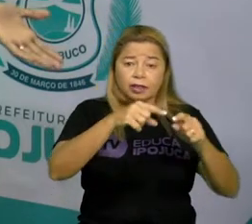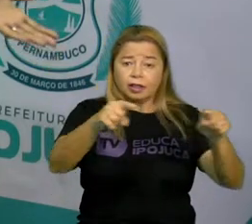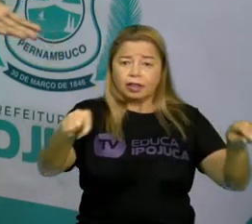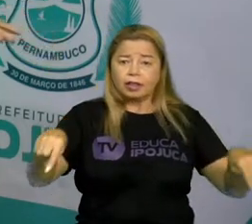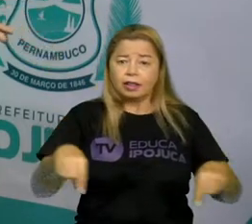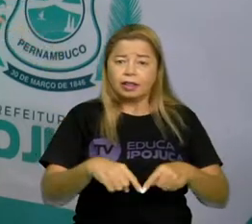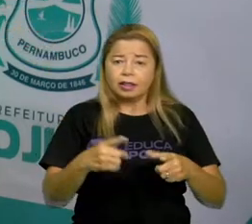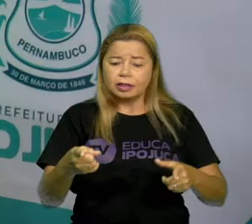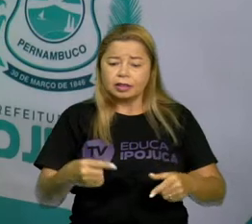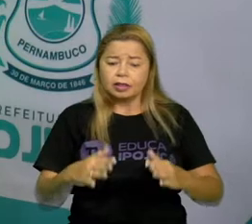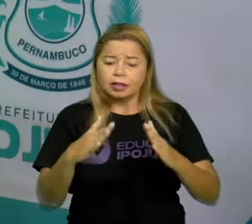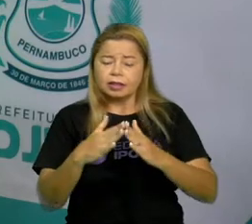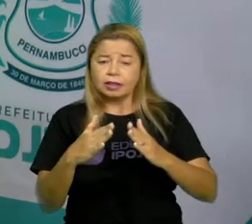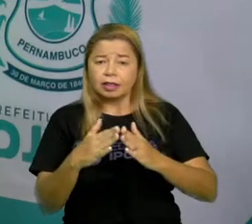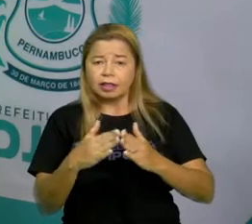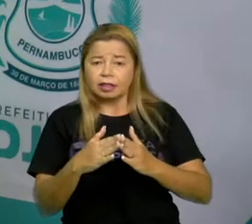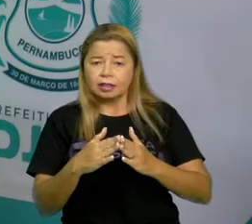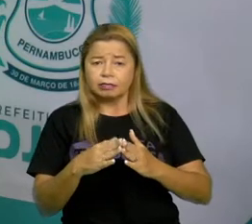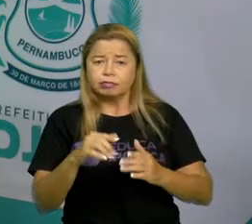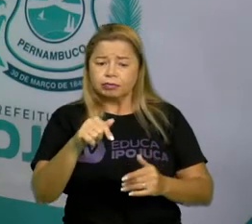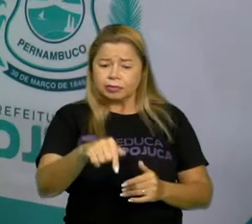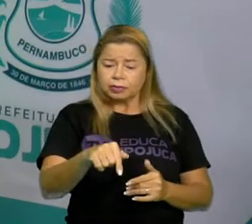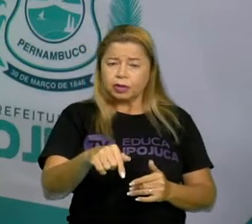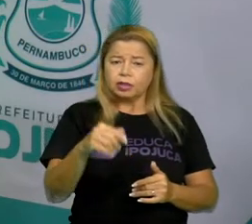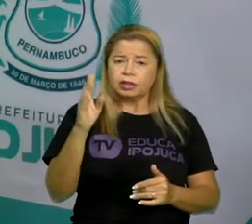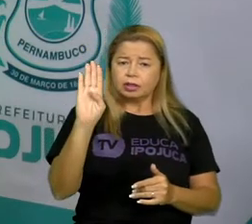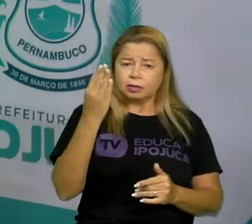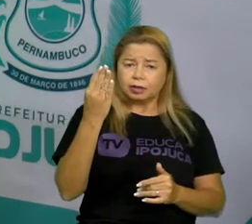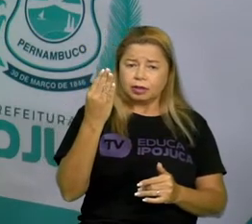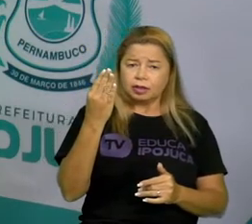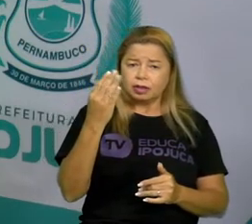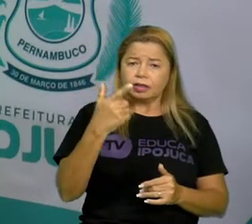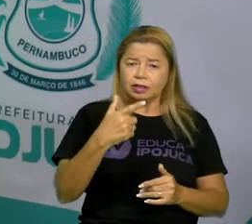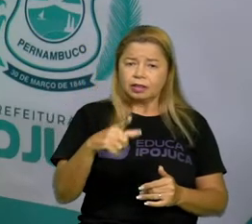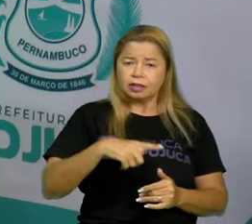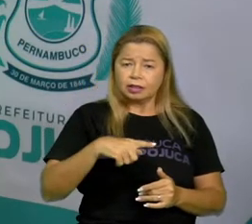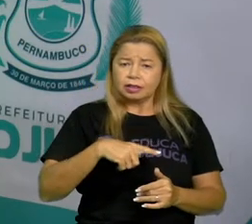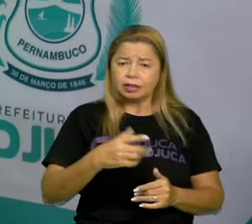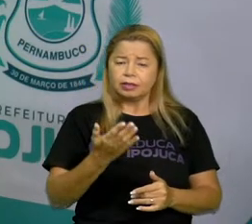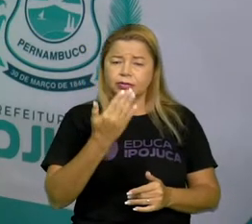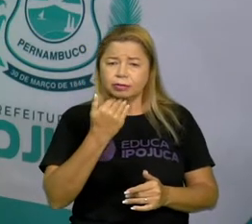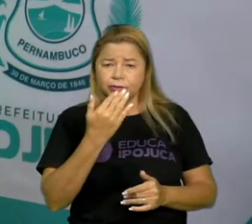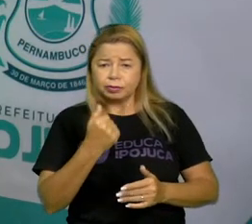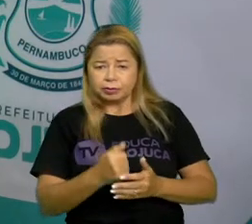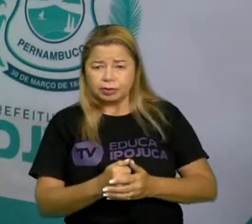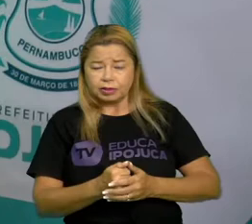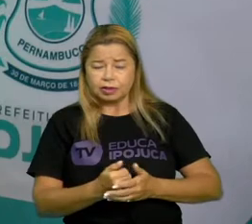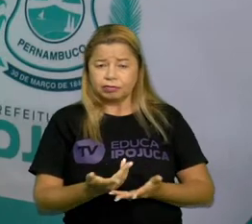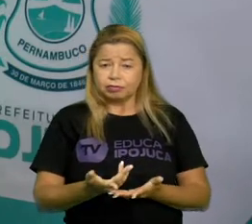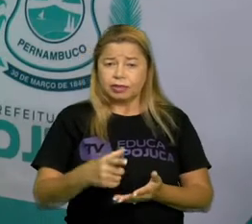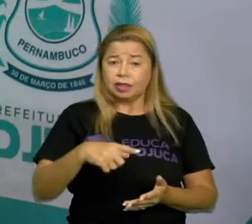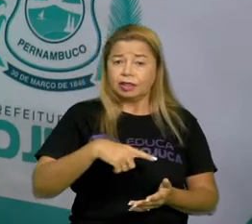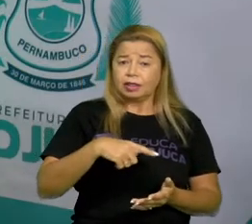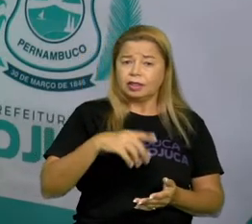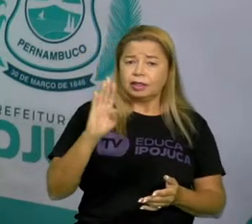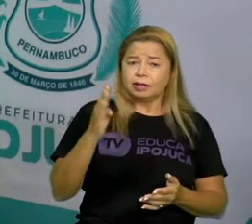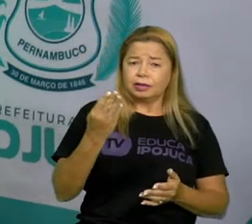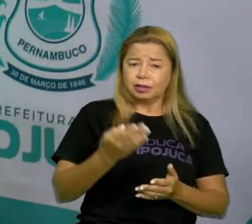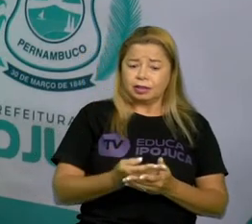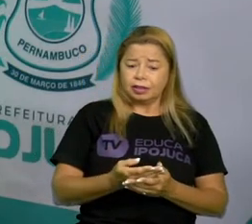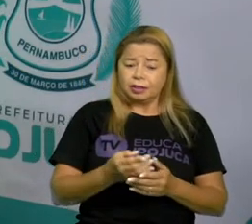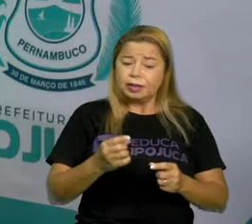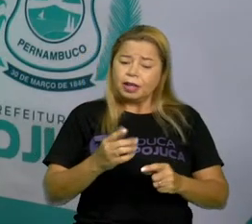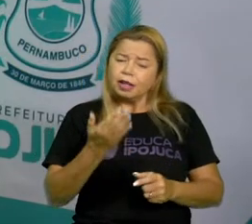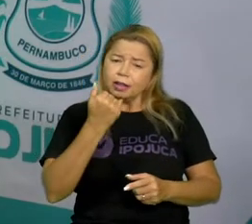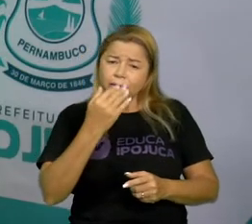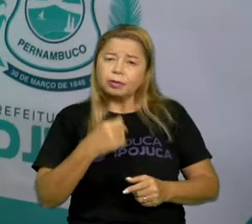Não. Pode fazer pipi? Não. Pode comer? Pode, né? Porque a pessoa pode levar as comidinhas lá para